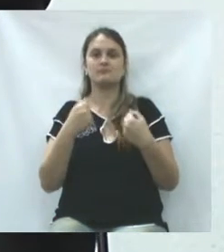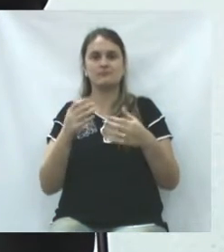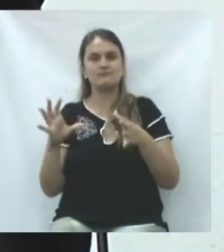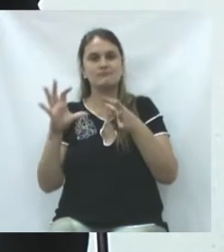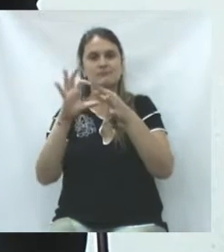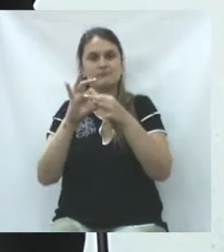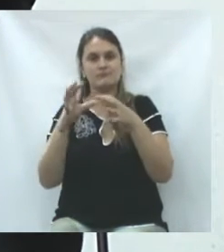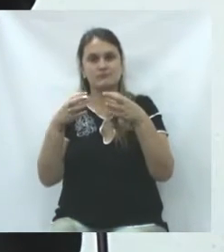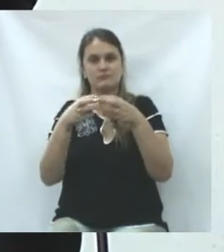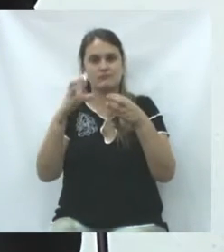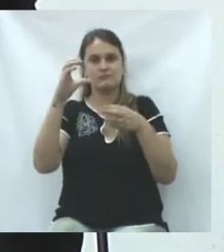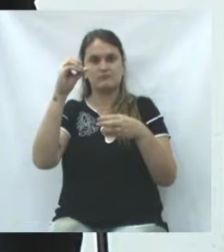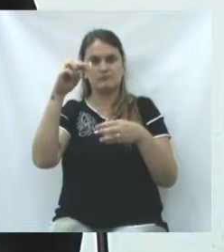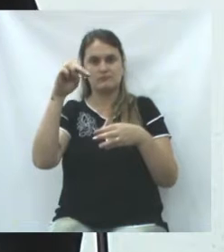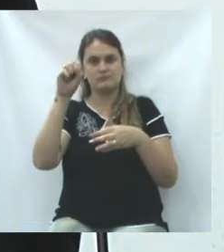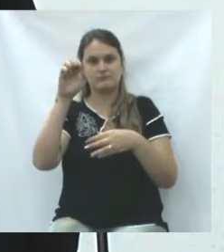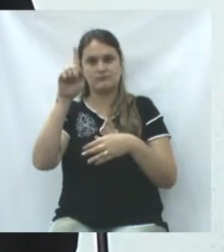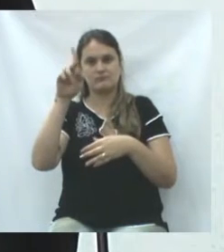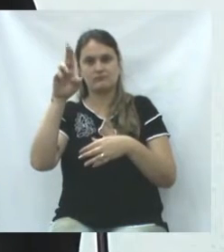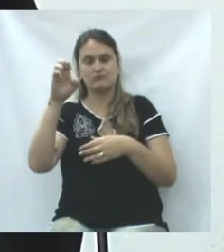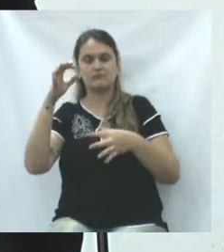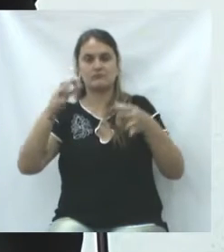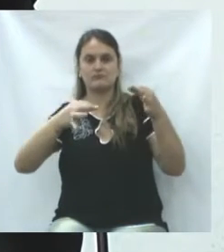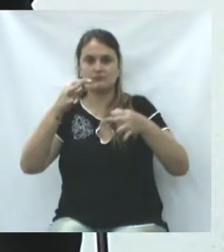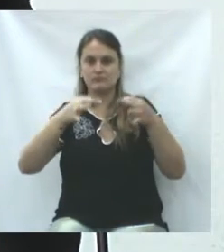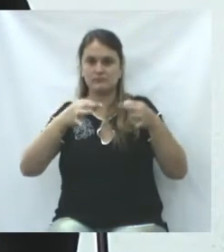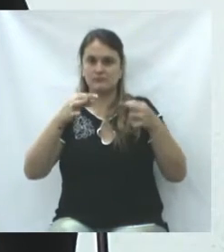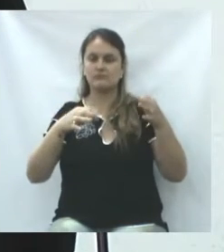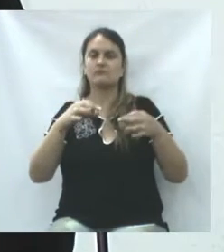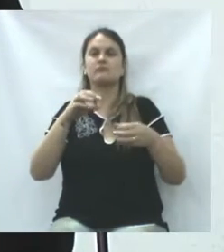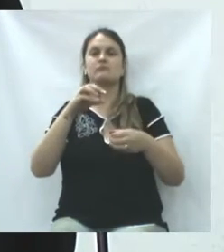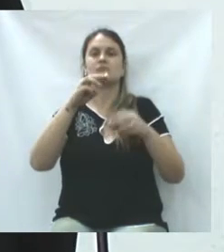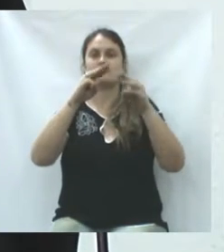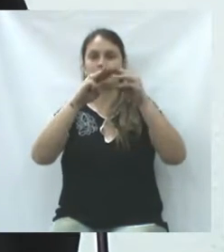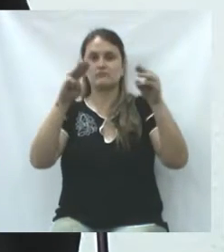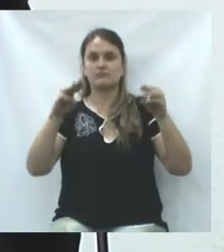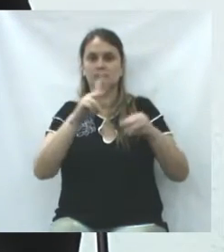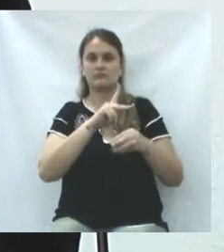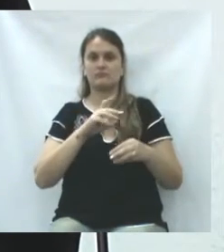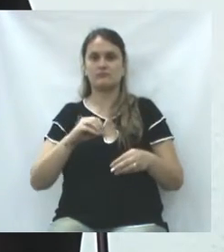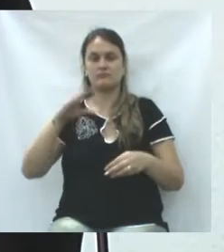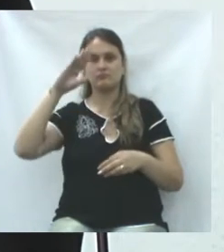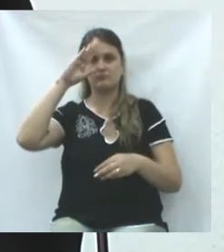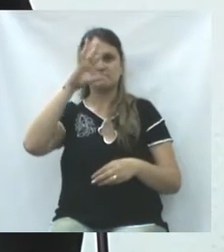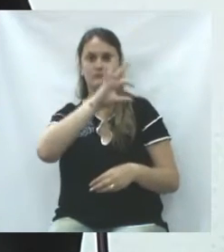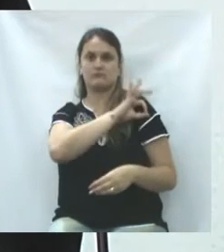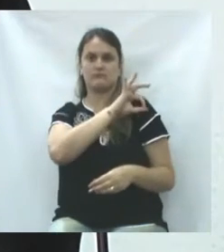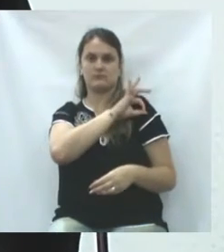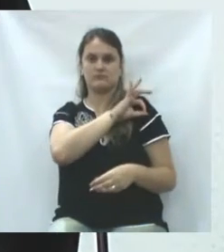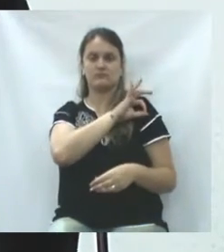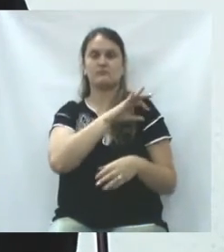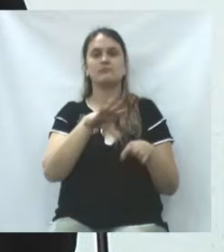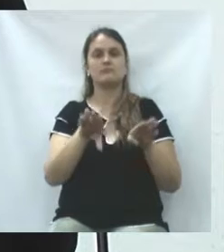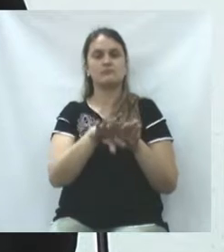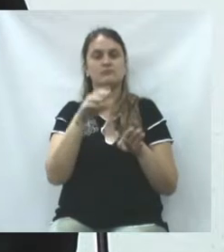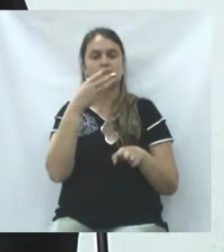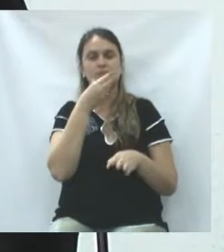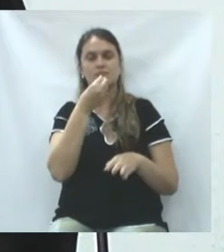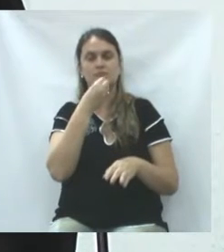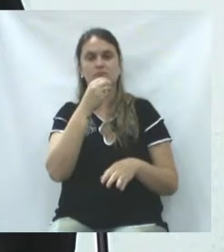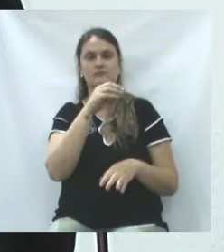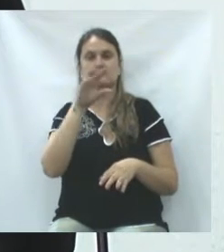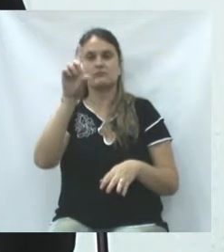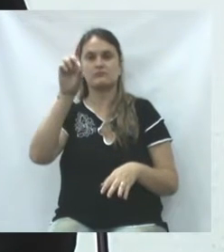temos que nos unir ao CONSEG, ao Poder Judiciário, ao Ministério Público, ao Comando da Polícia, ao